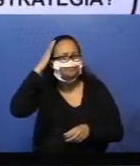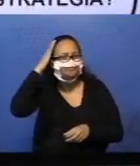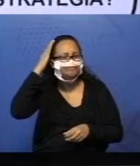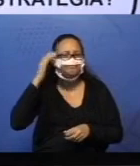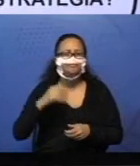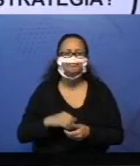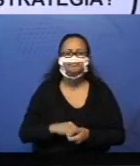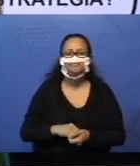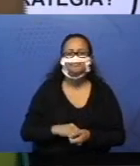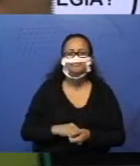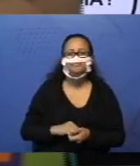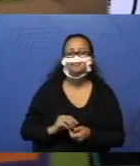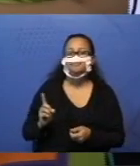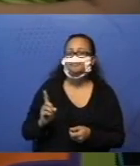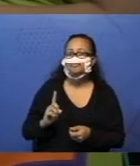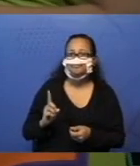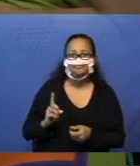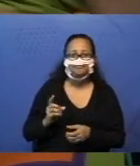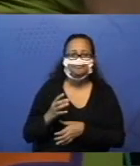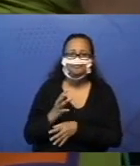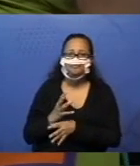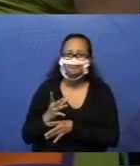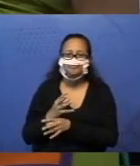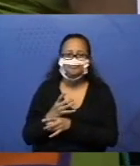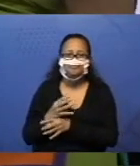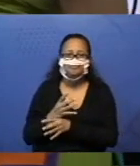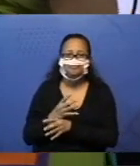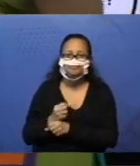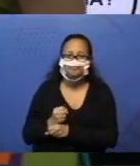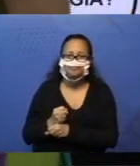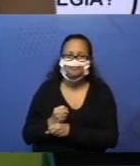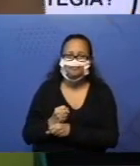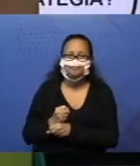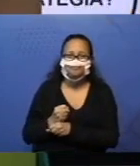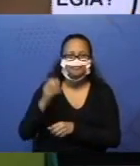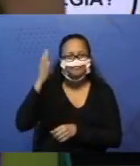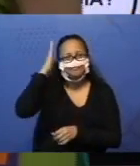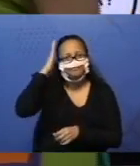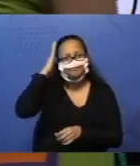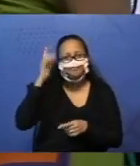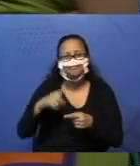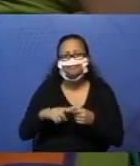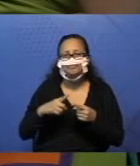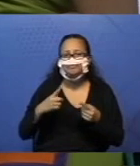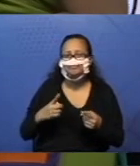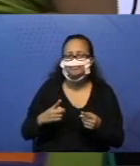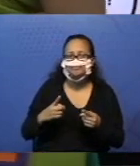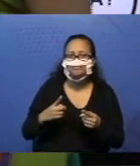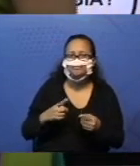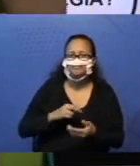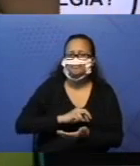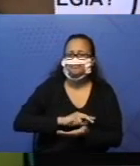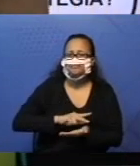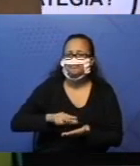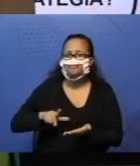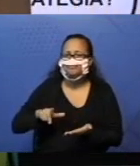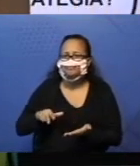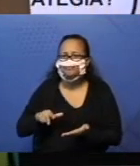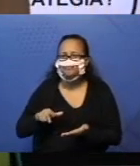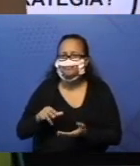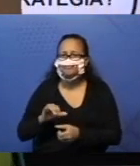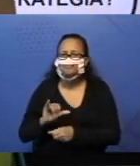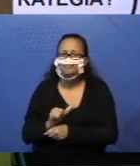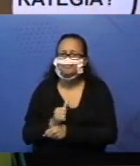se trata de cálculo de cabeça. Olha o que ele está falando. Mas sim de diferentes estratégias de